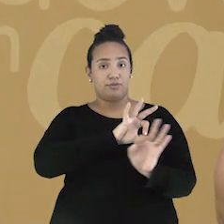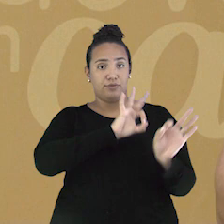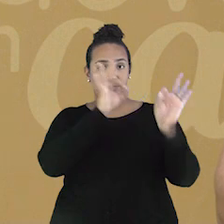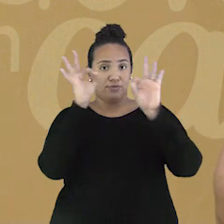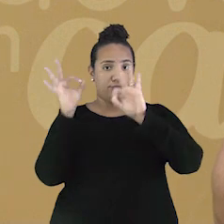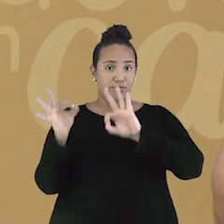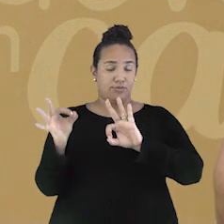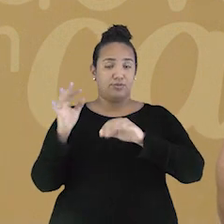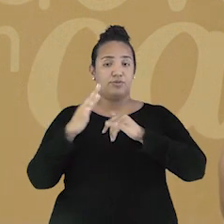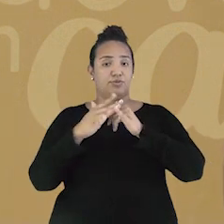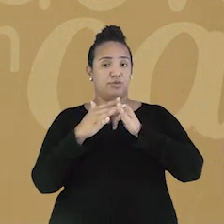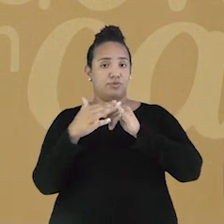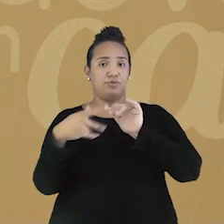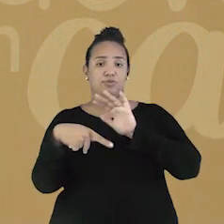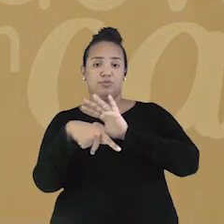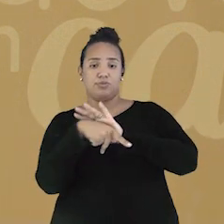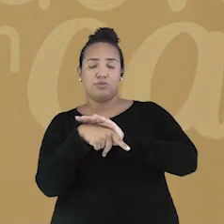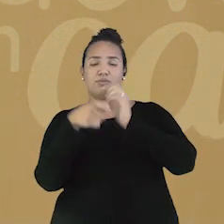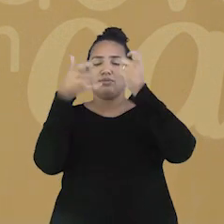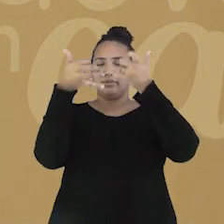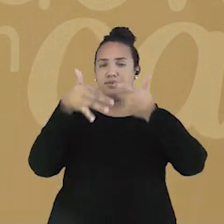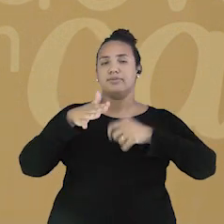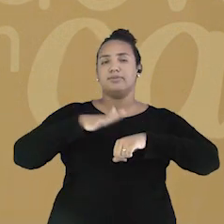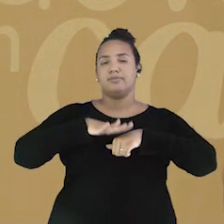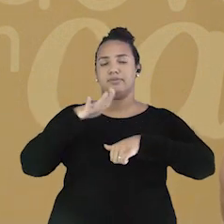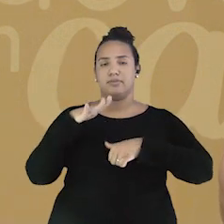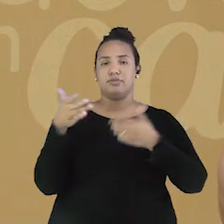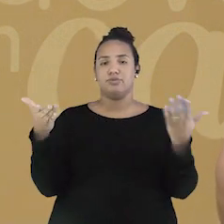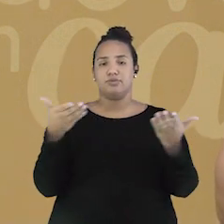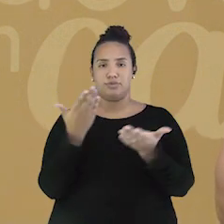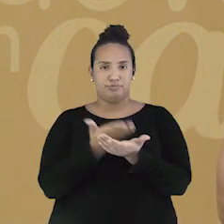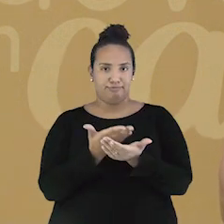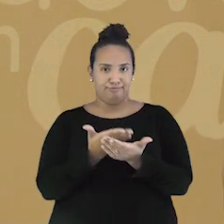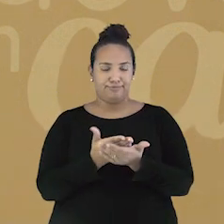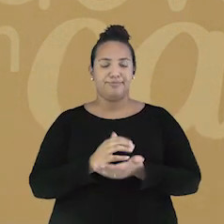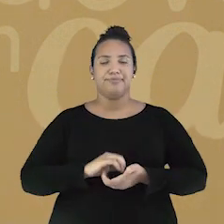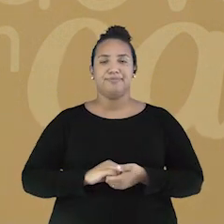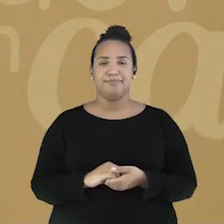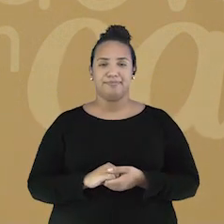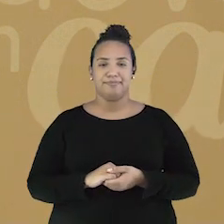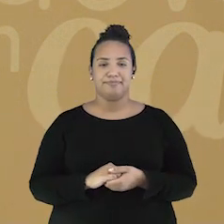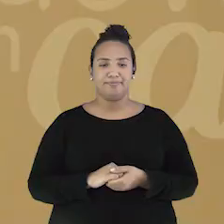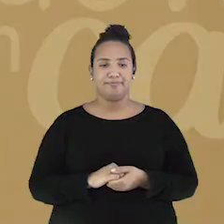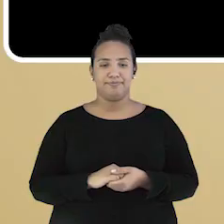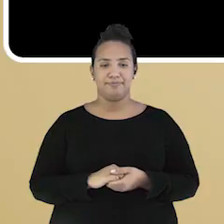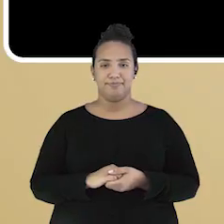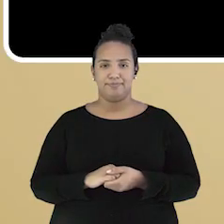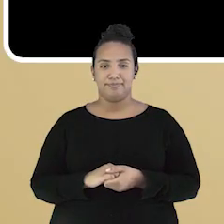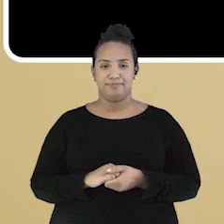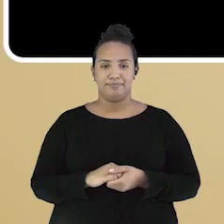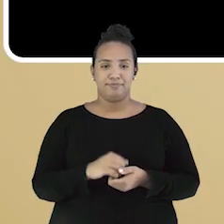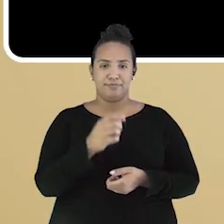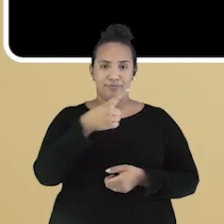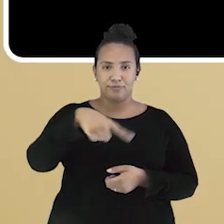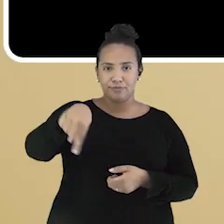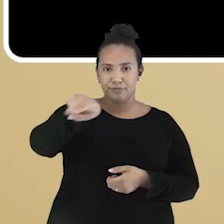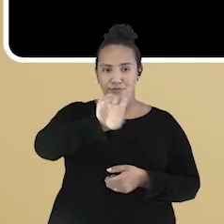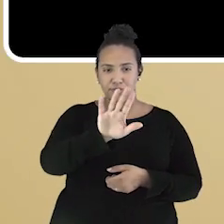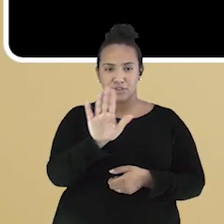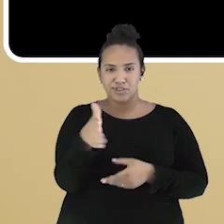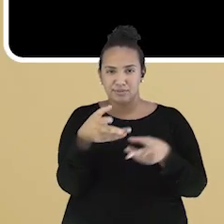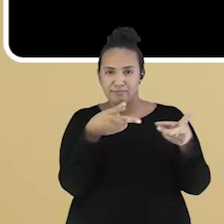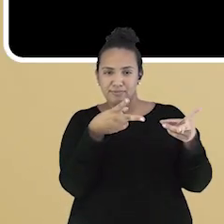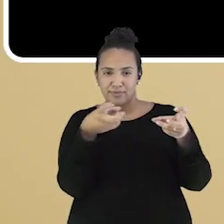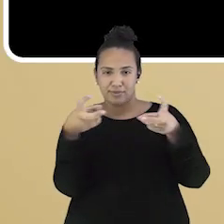do canal Khan Academy Brasil, com mais explicações sobre o que nós estamos aprendendo. Se liga aí! Vocês já pararam para